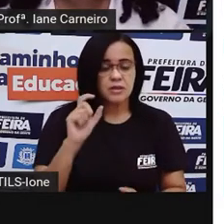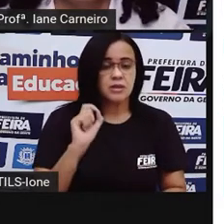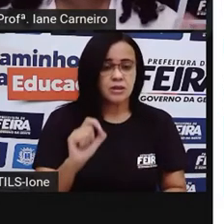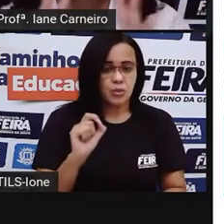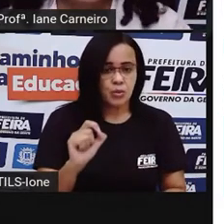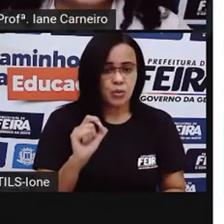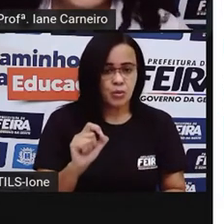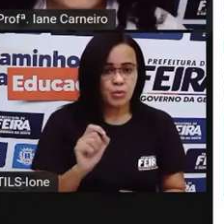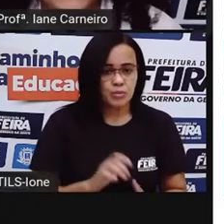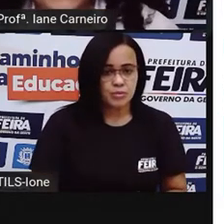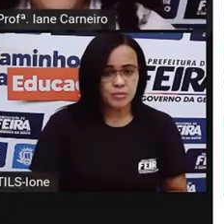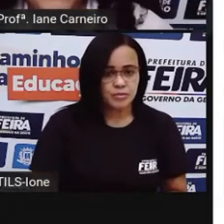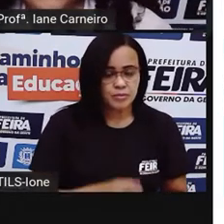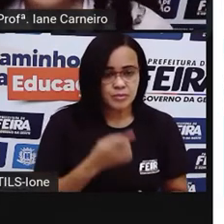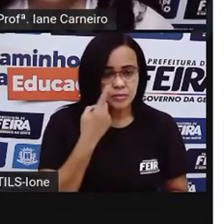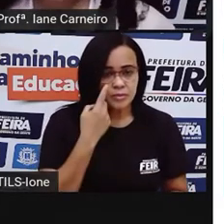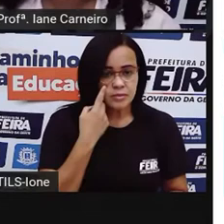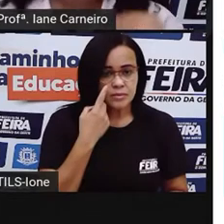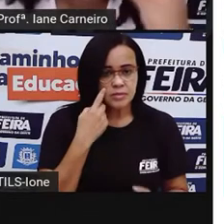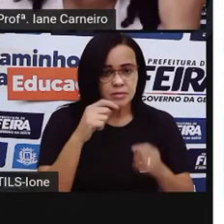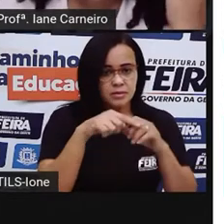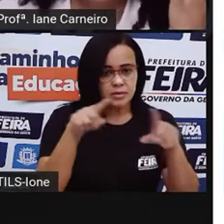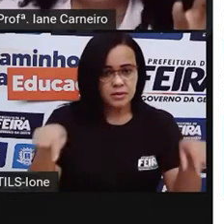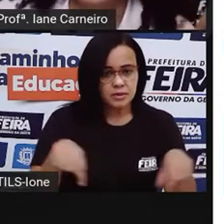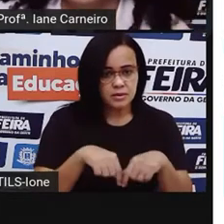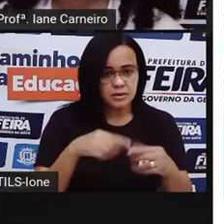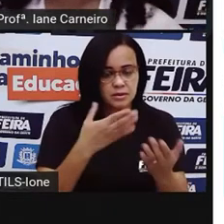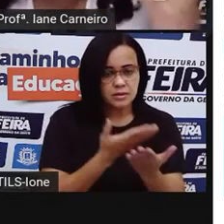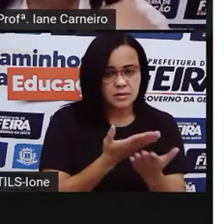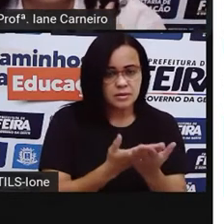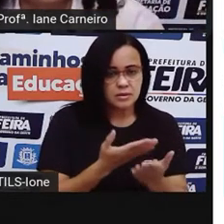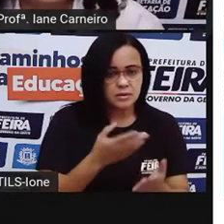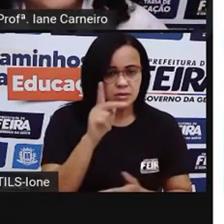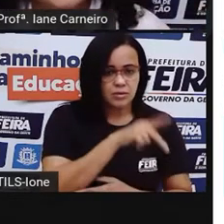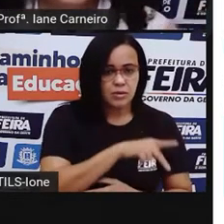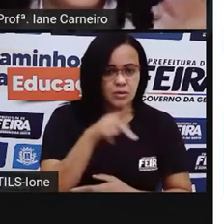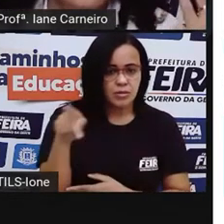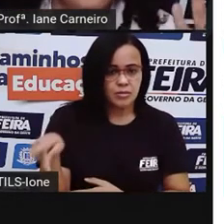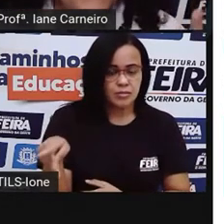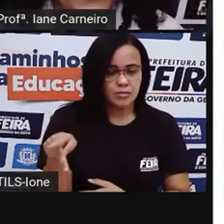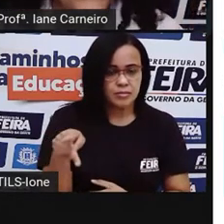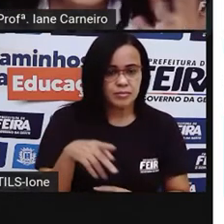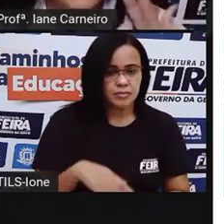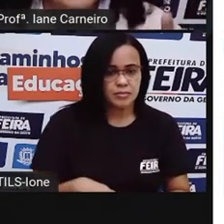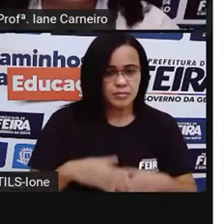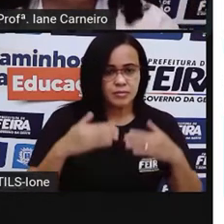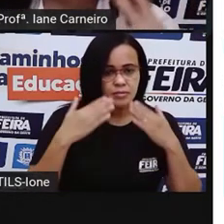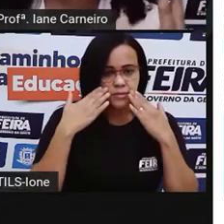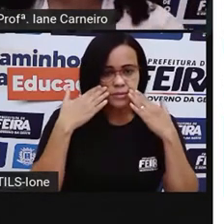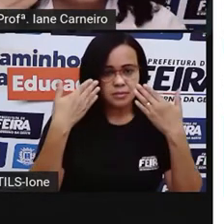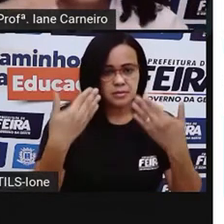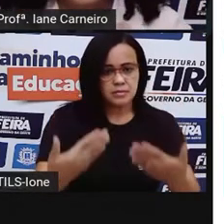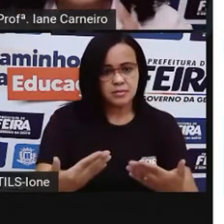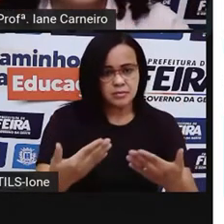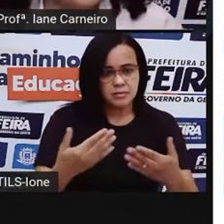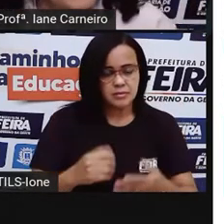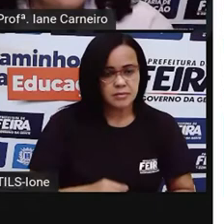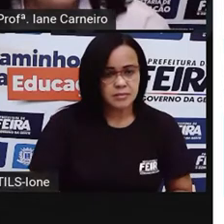essa organização aqui, por exemplo. Tem uma PRO lá na frente, provavelmente aqui é uma PRO que está aí também,